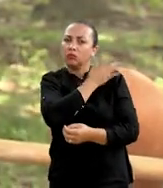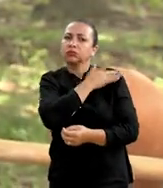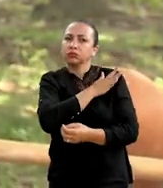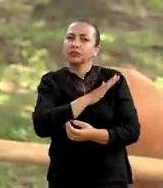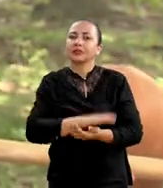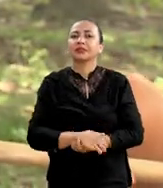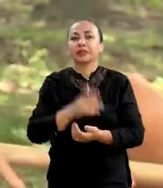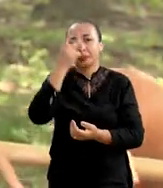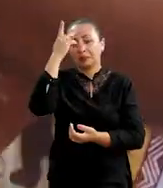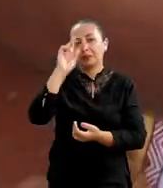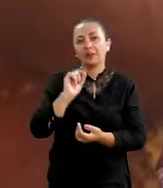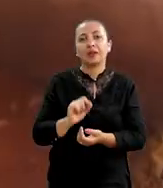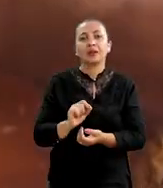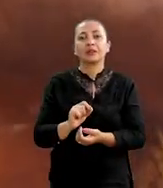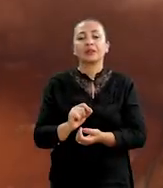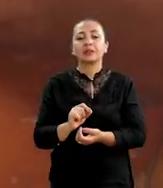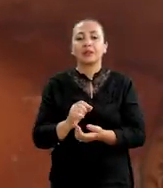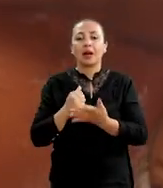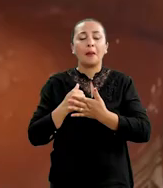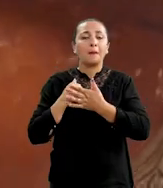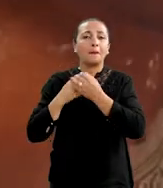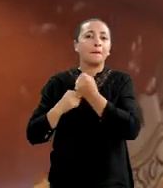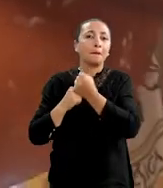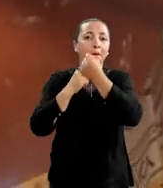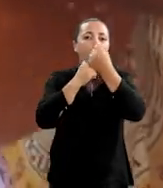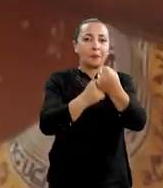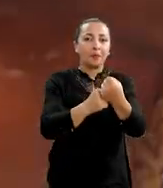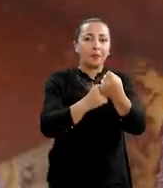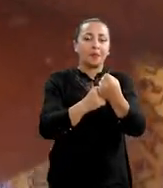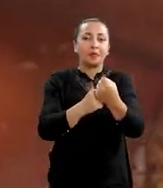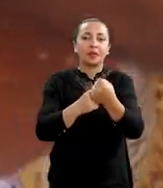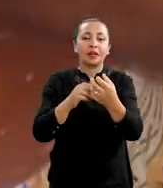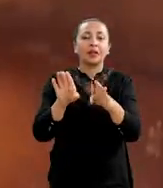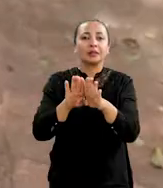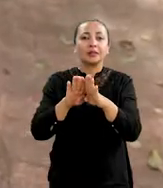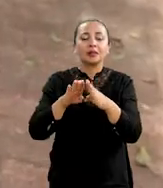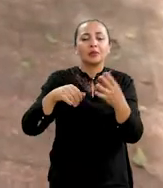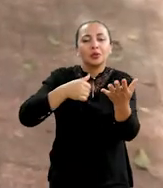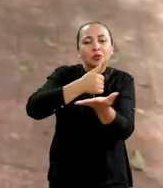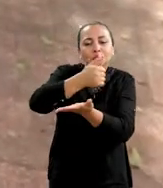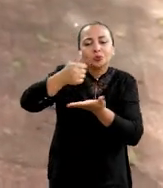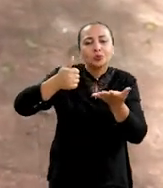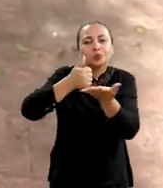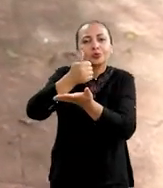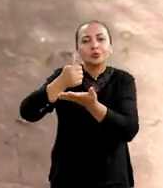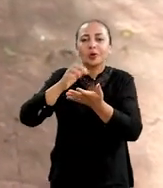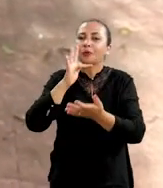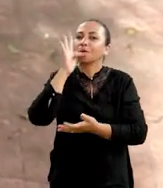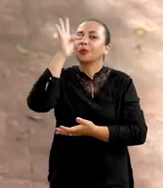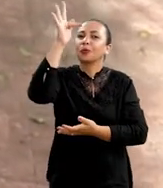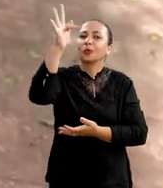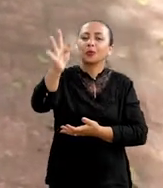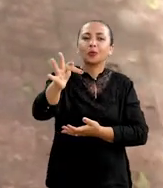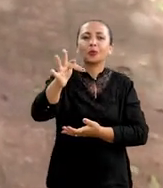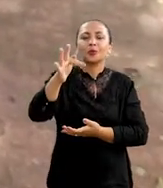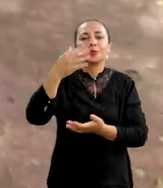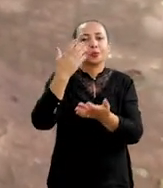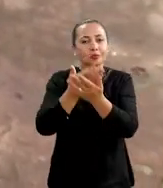preconceitos, né? Para apoiar e subsidiar futuros estudos,